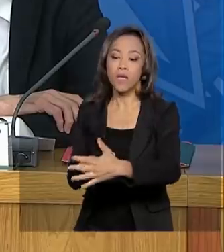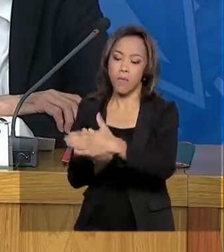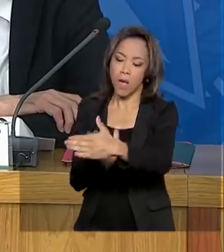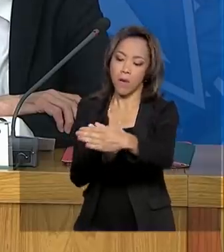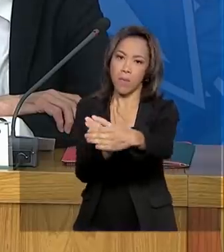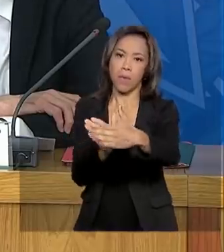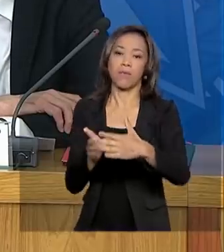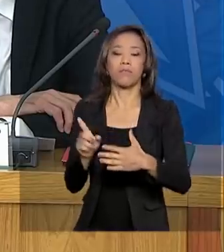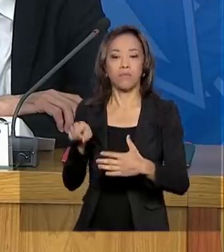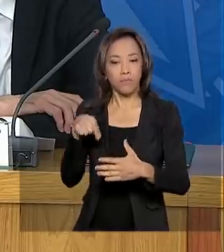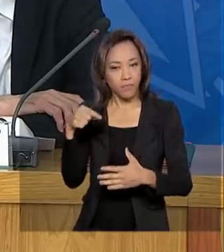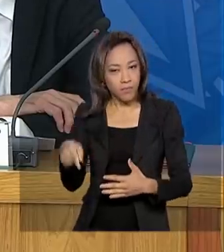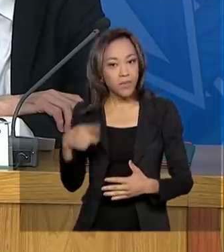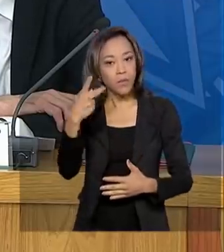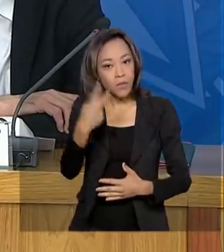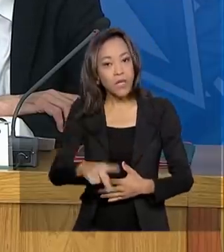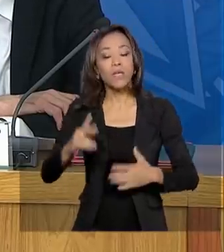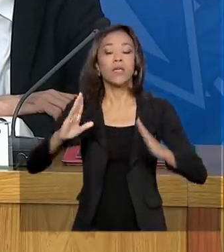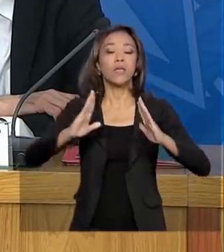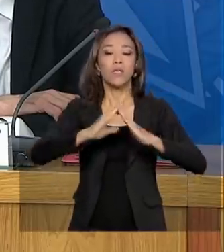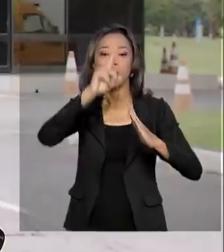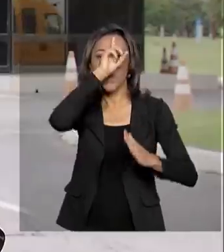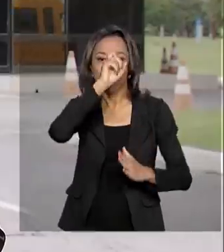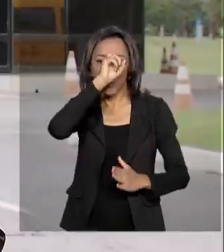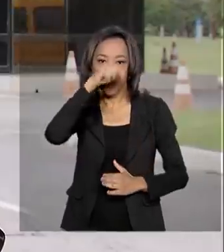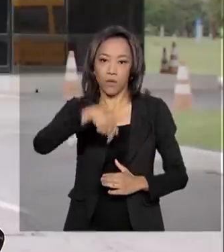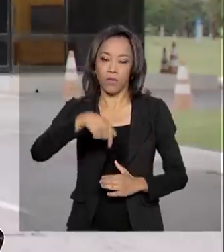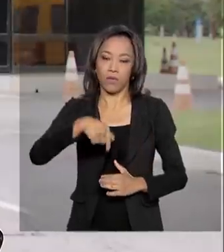para o Hospital das Forças Armadas em Brasília.